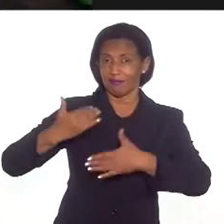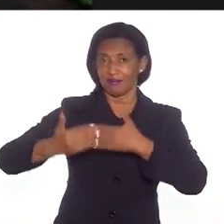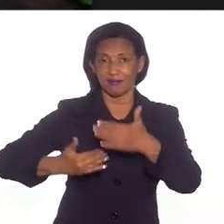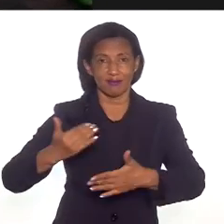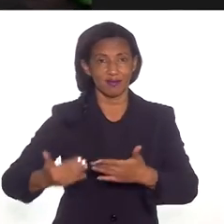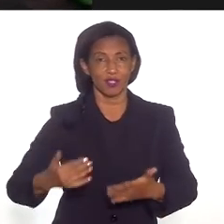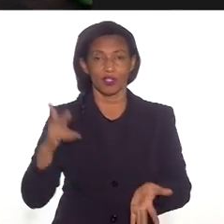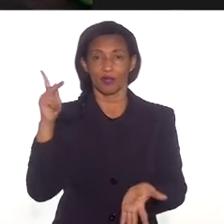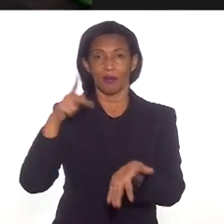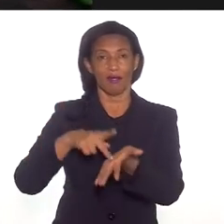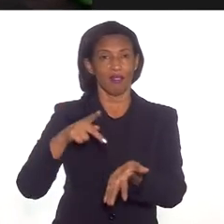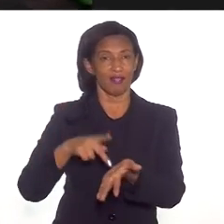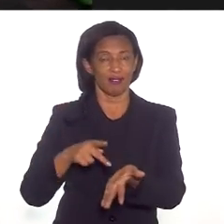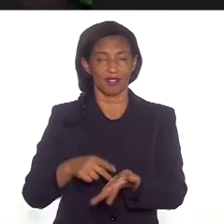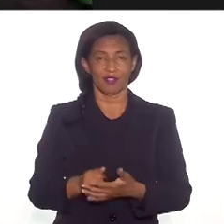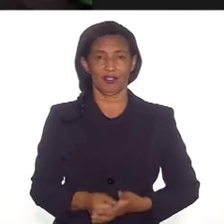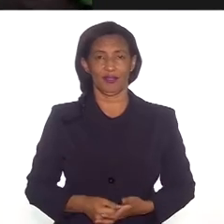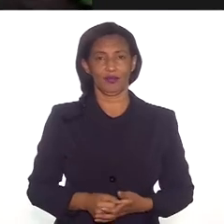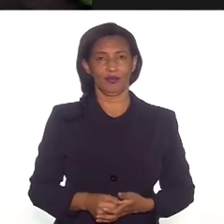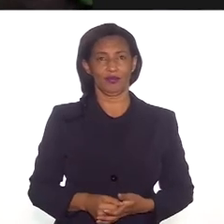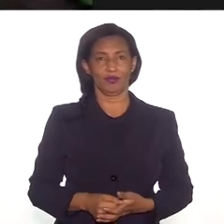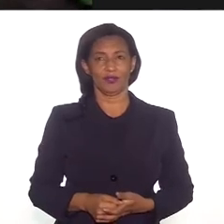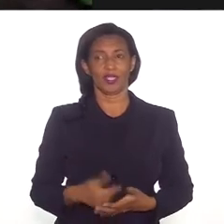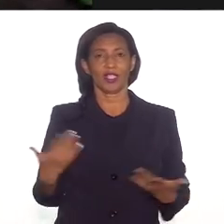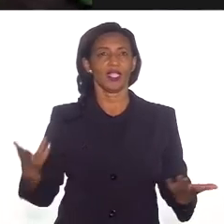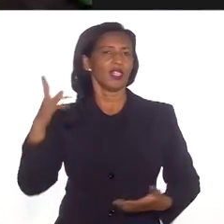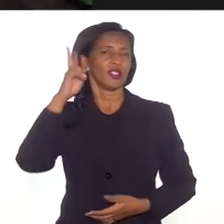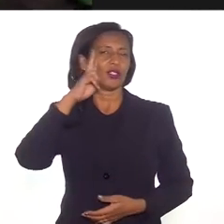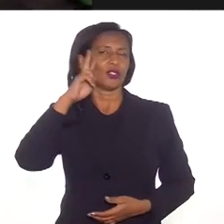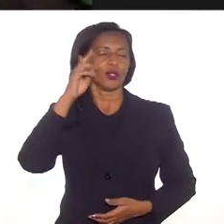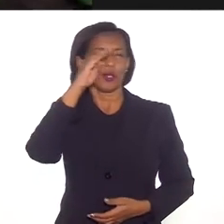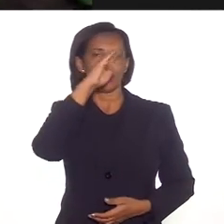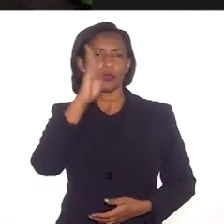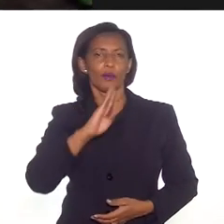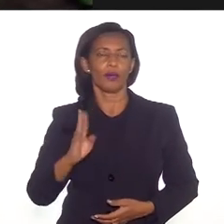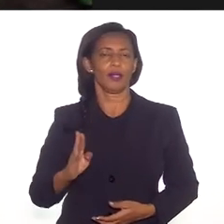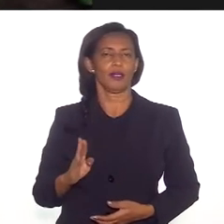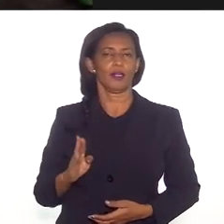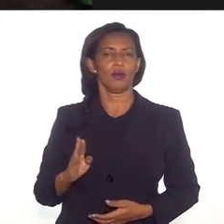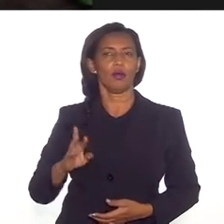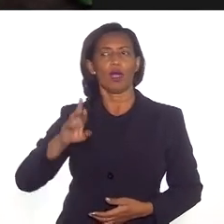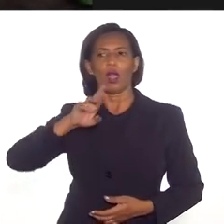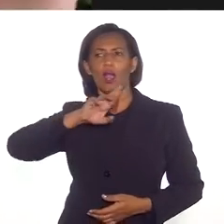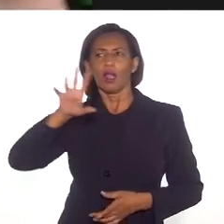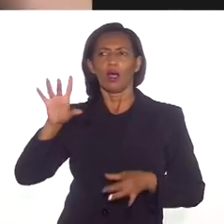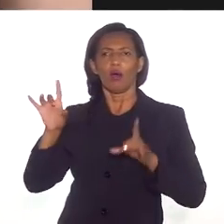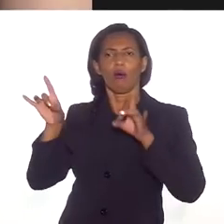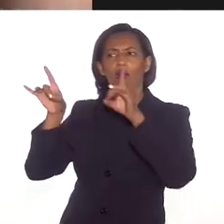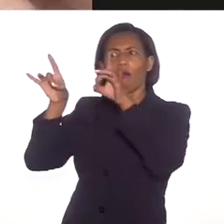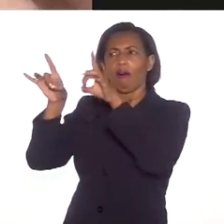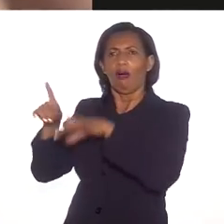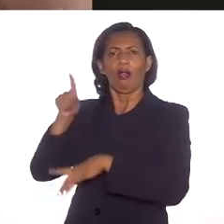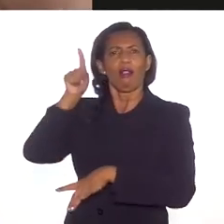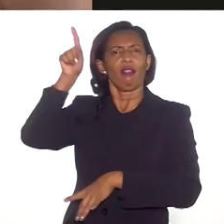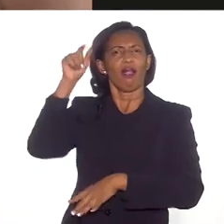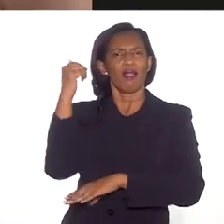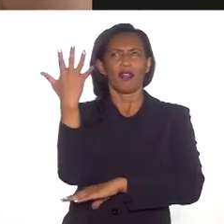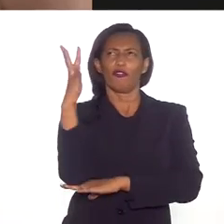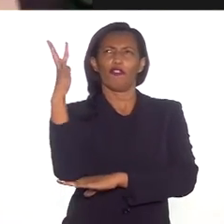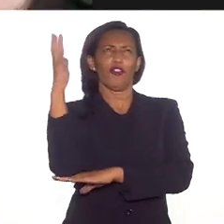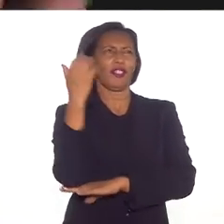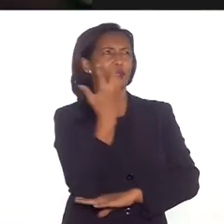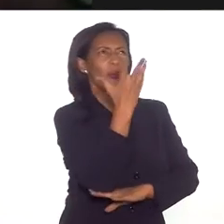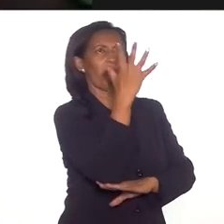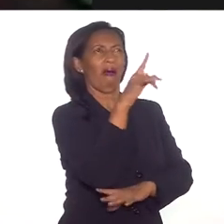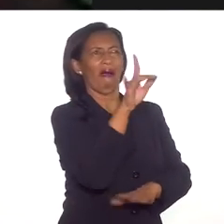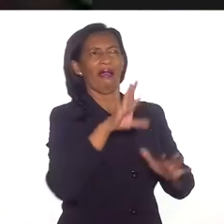Nós estamos vivendo essa mesma realidade. e a história do Brasil não nos deixou lá no meio da floresta para a